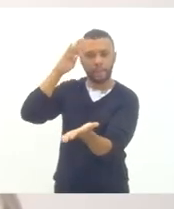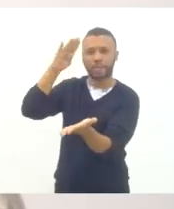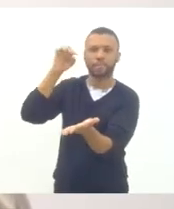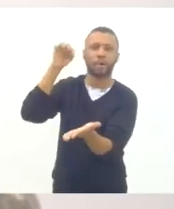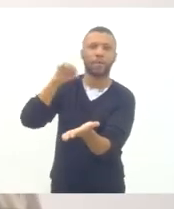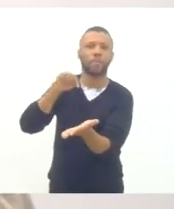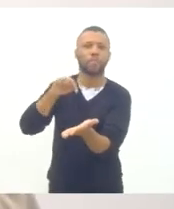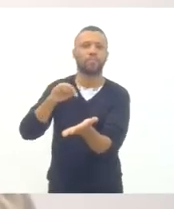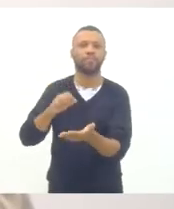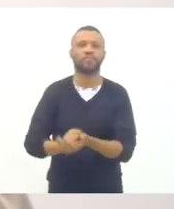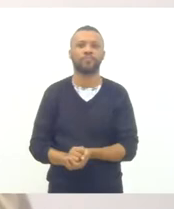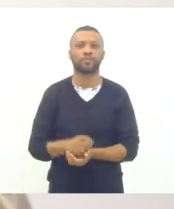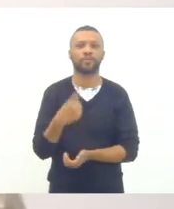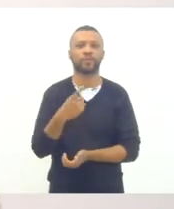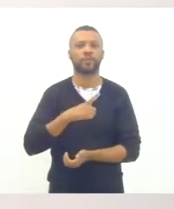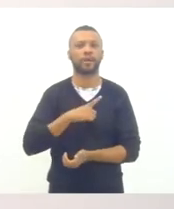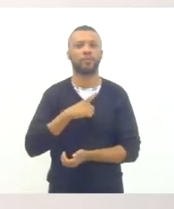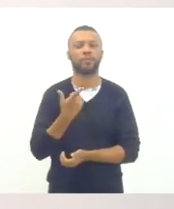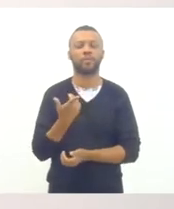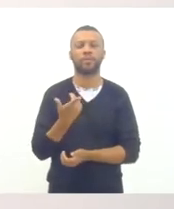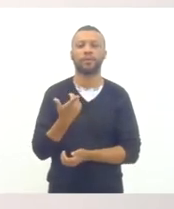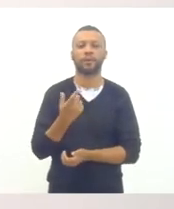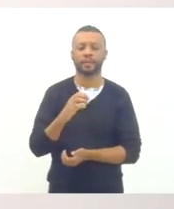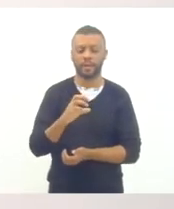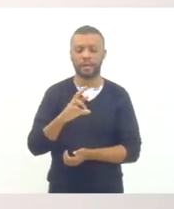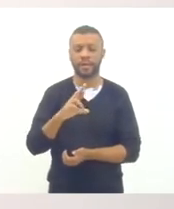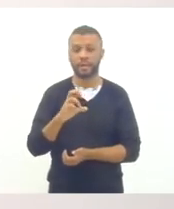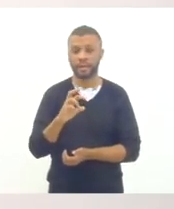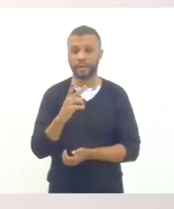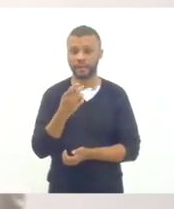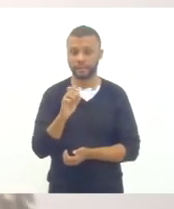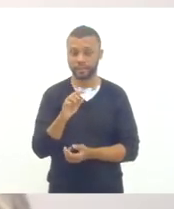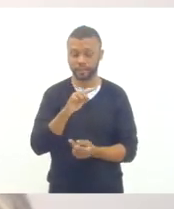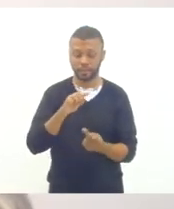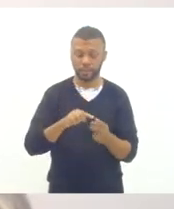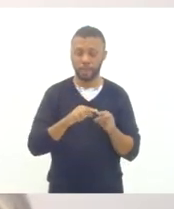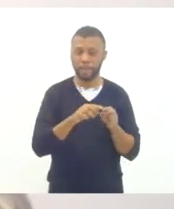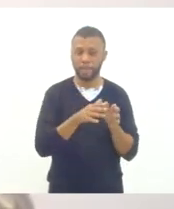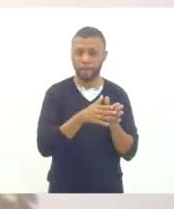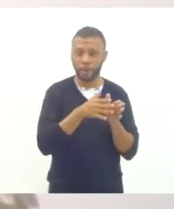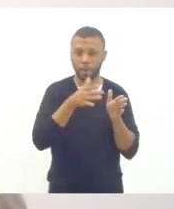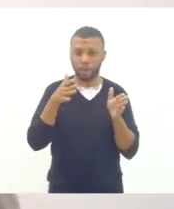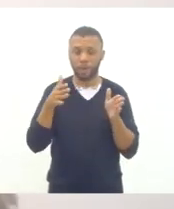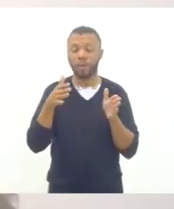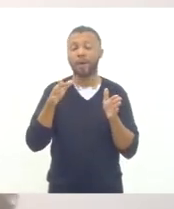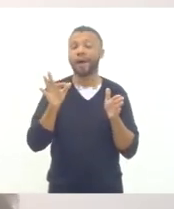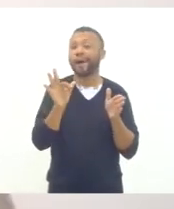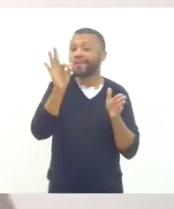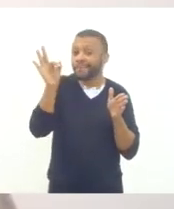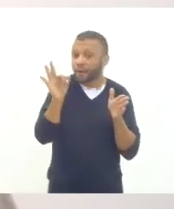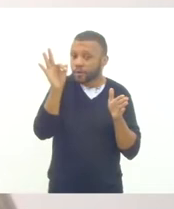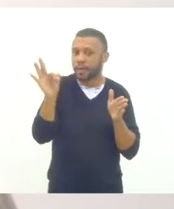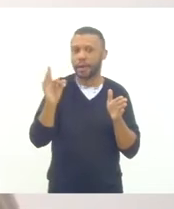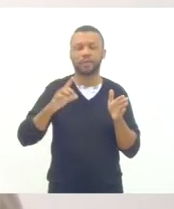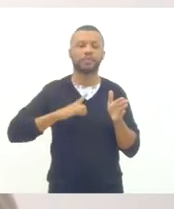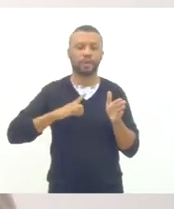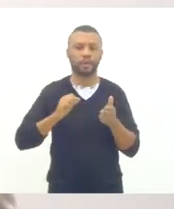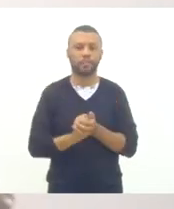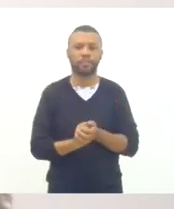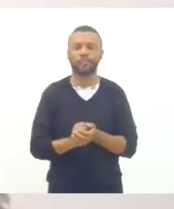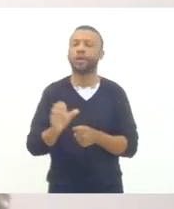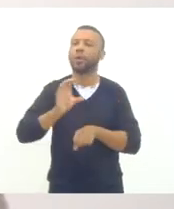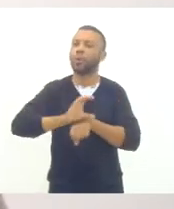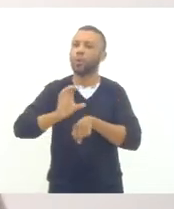da creche à faculdade, com vários cursos de capacitação, inclusive de idiomas,